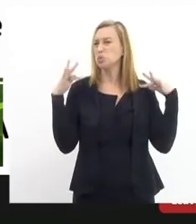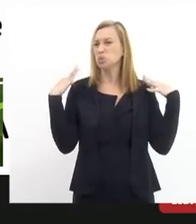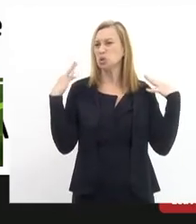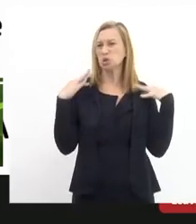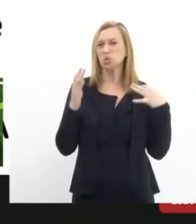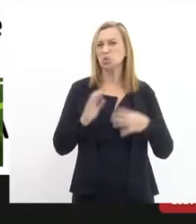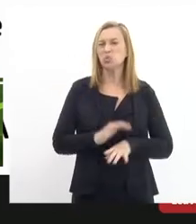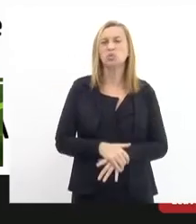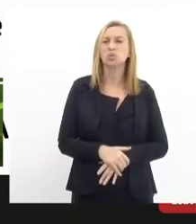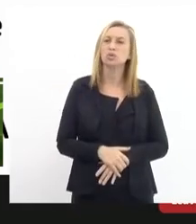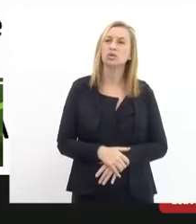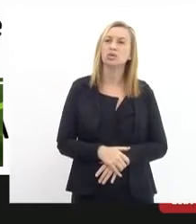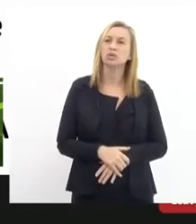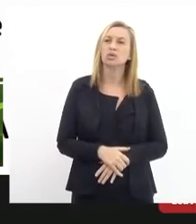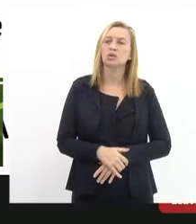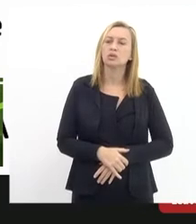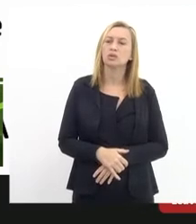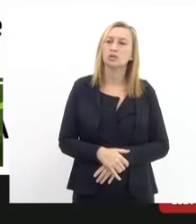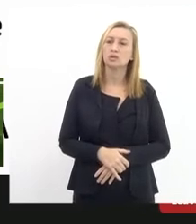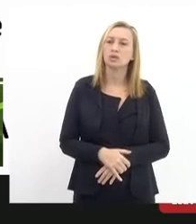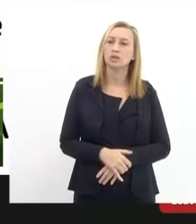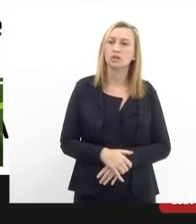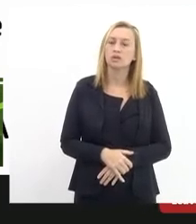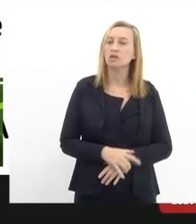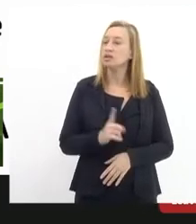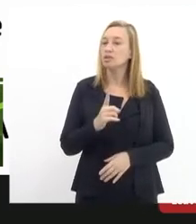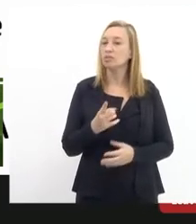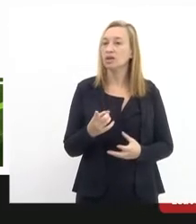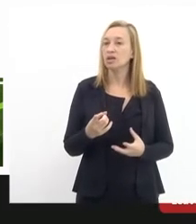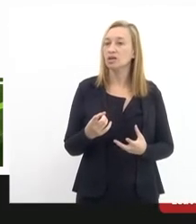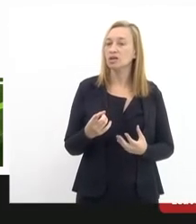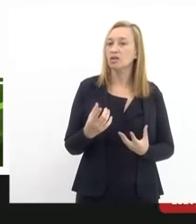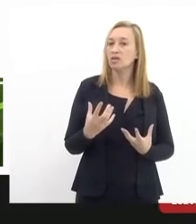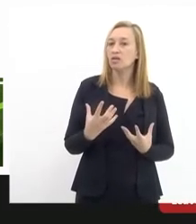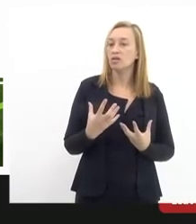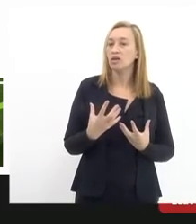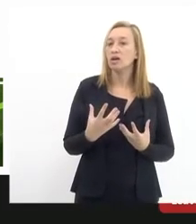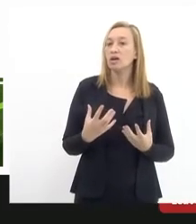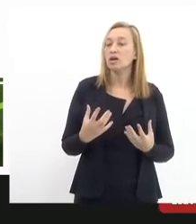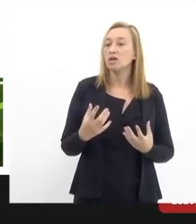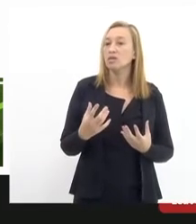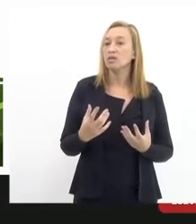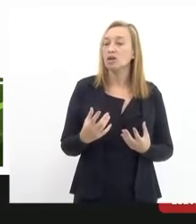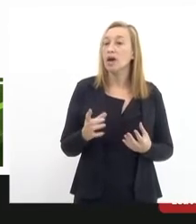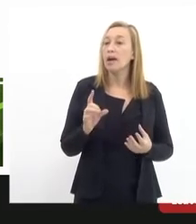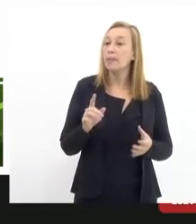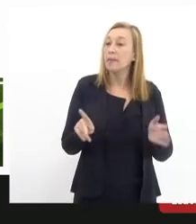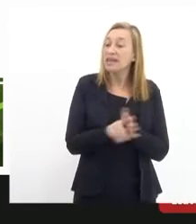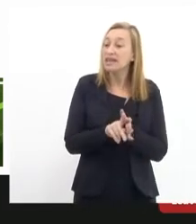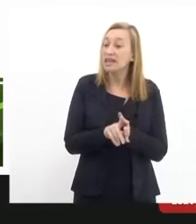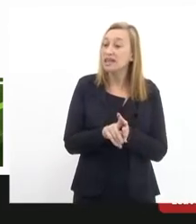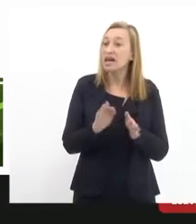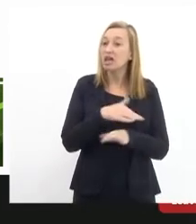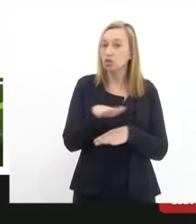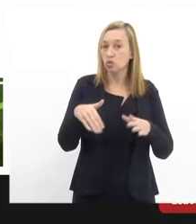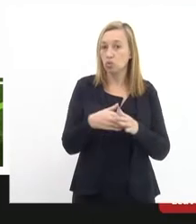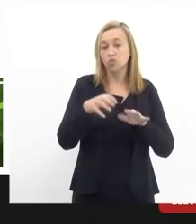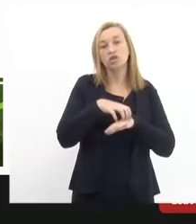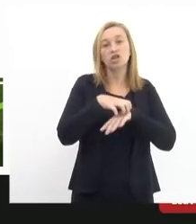nem é só para morador. É para todos. é um transporte universal,